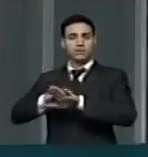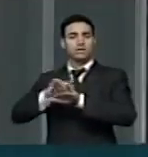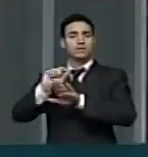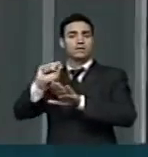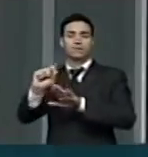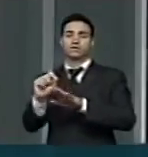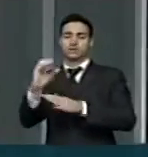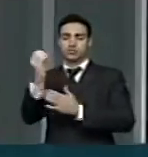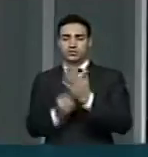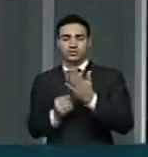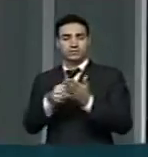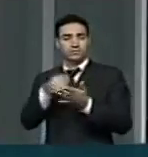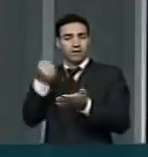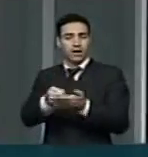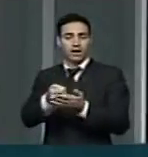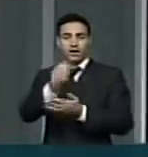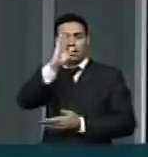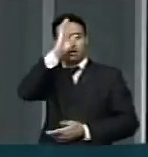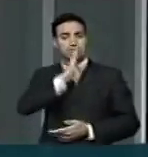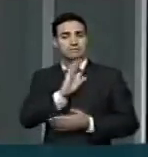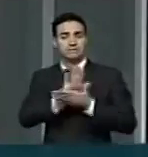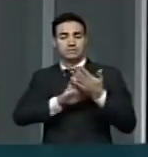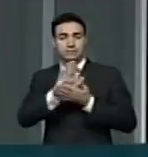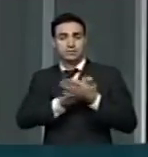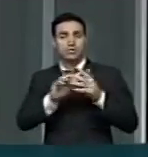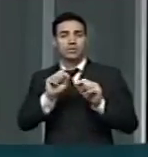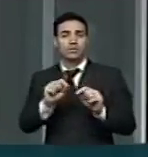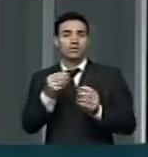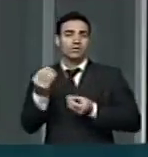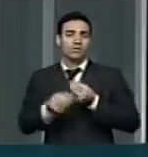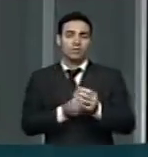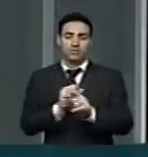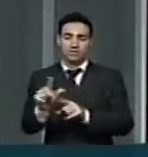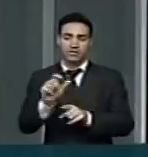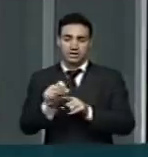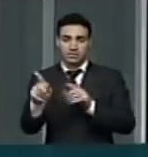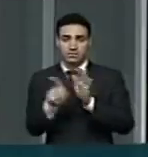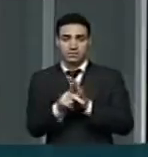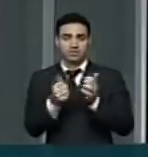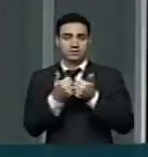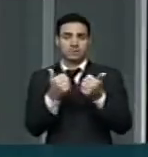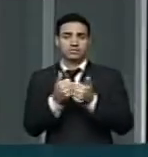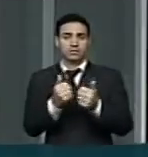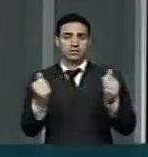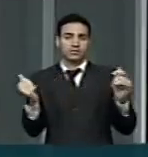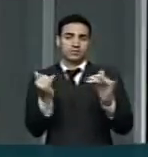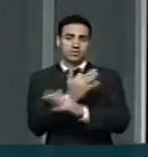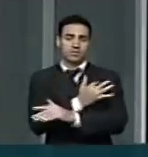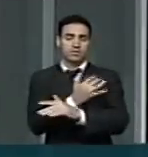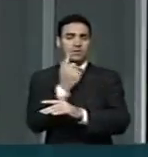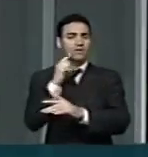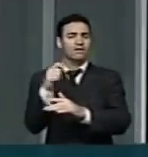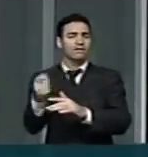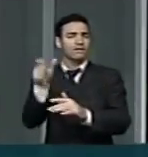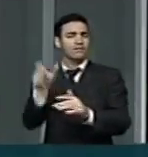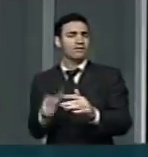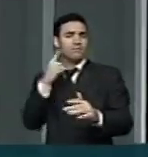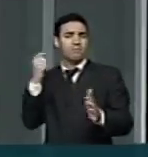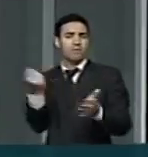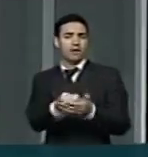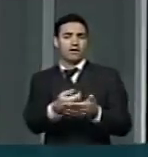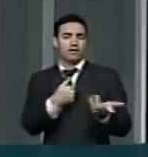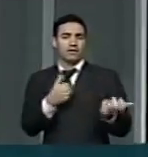tarifa zero, é o primeiro ponto sobre financiamento do transporte público. quem deve pagar pelo